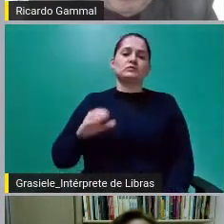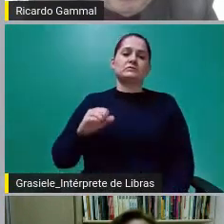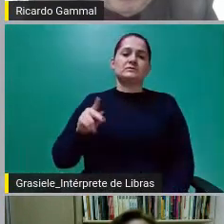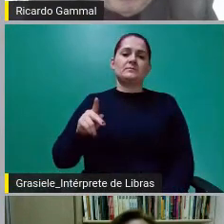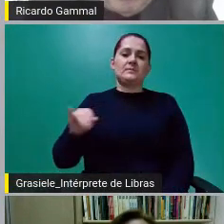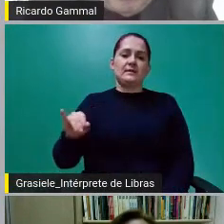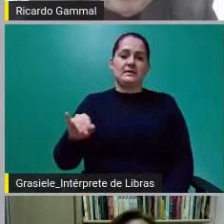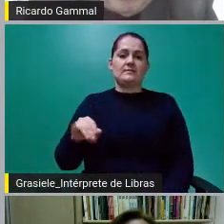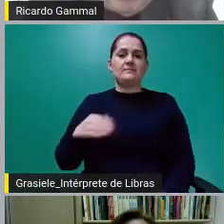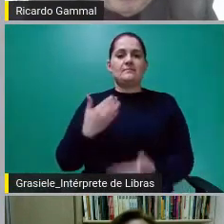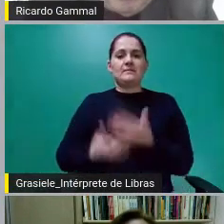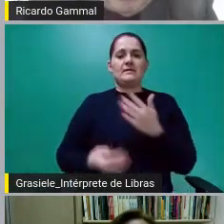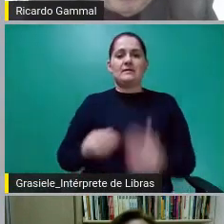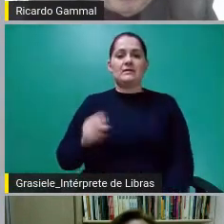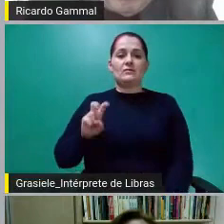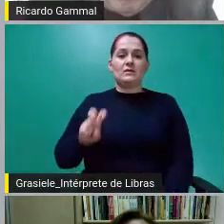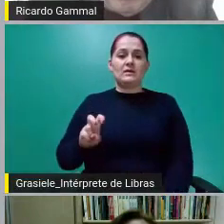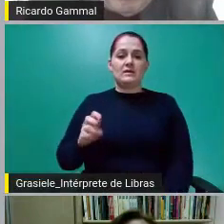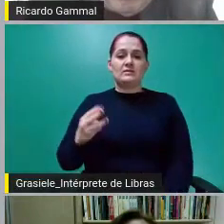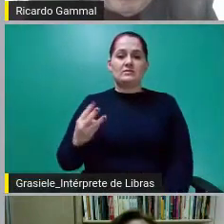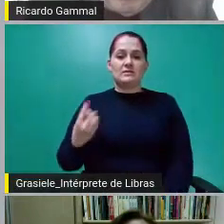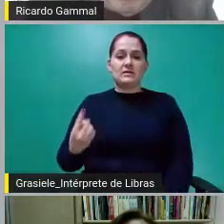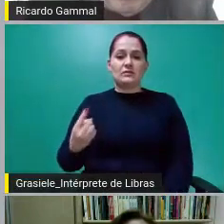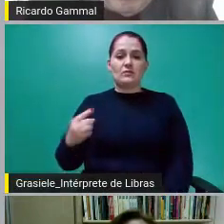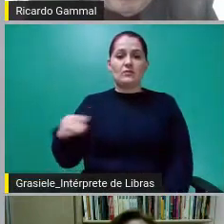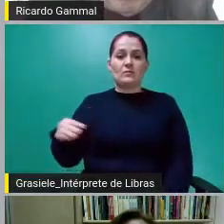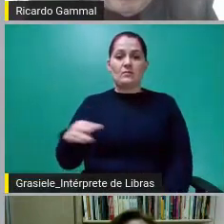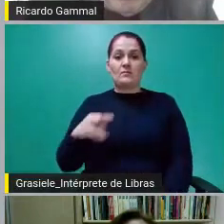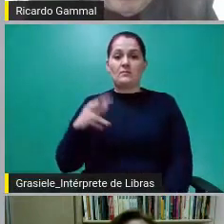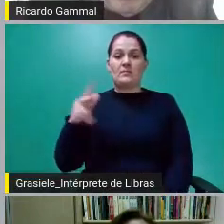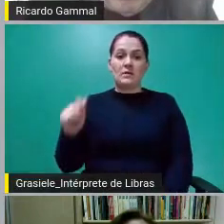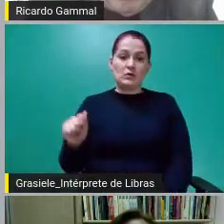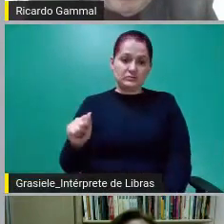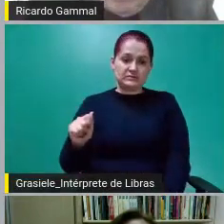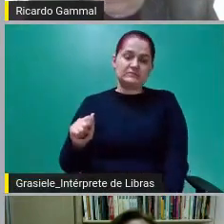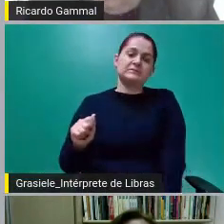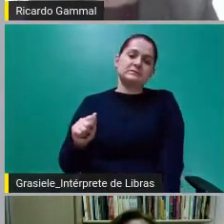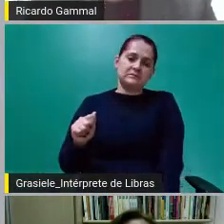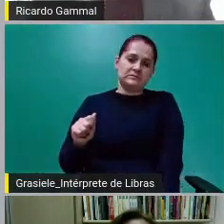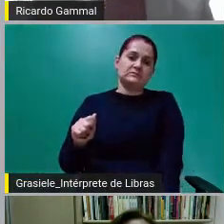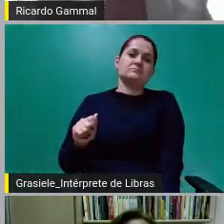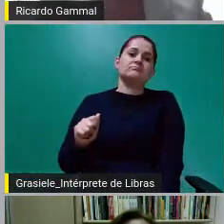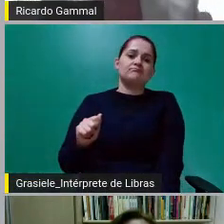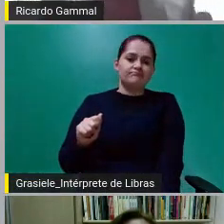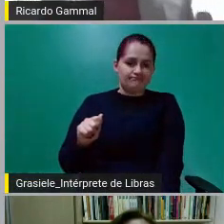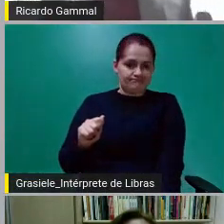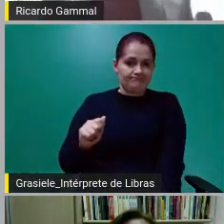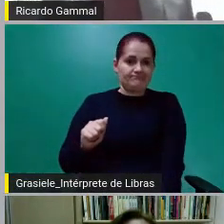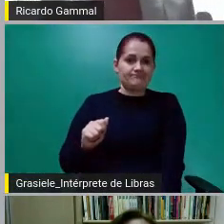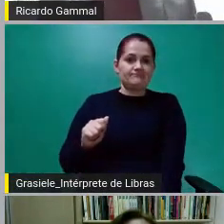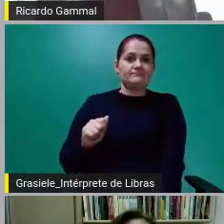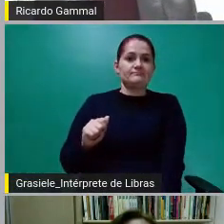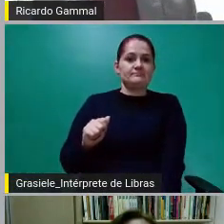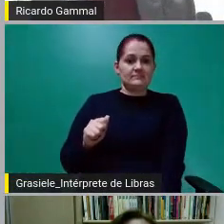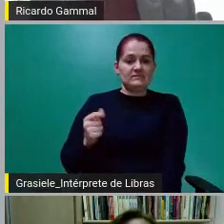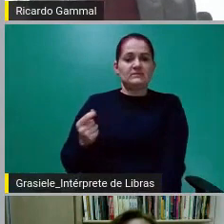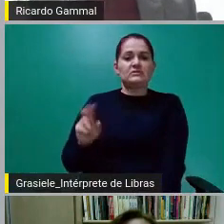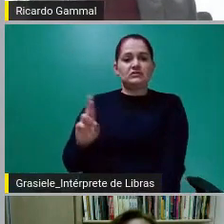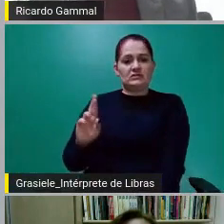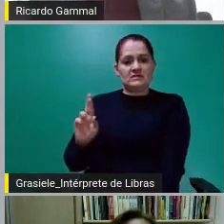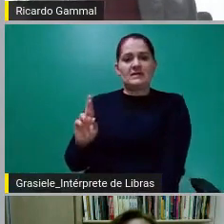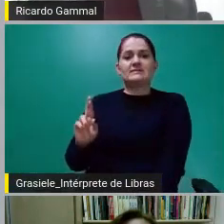milhões de tributos foram arrecadados. 531 milhões de reais